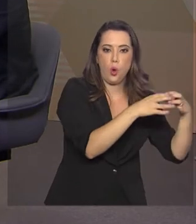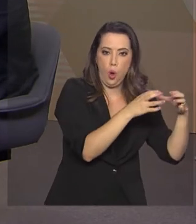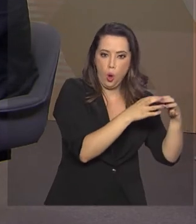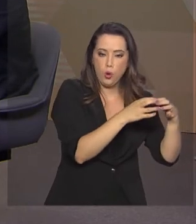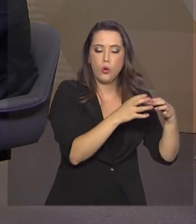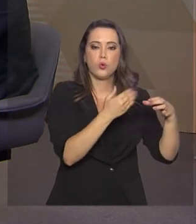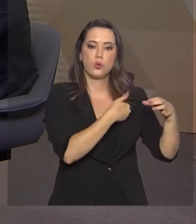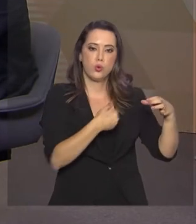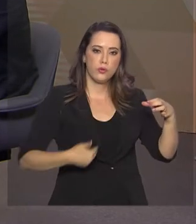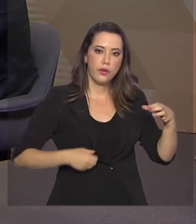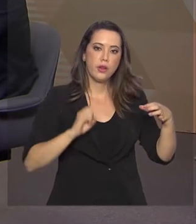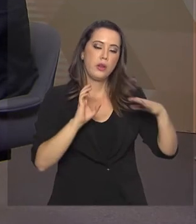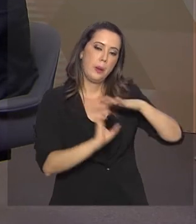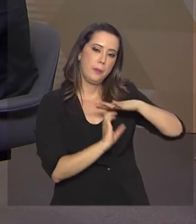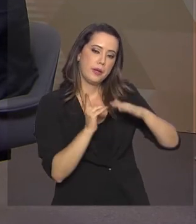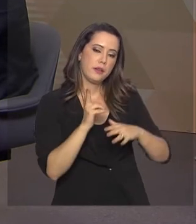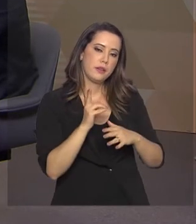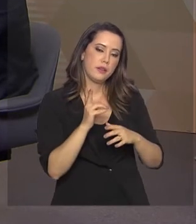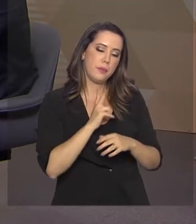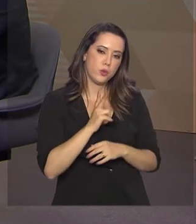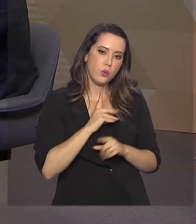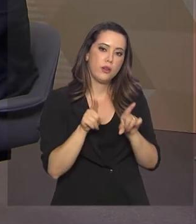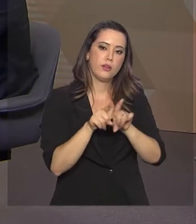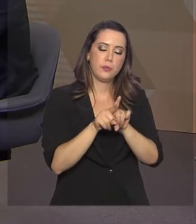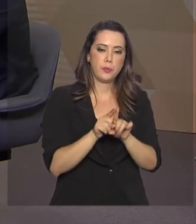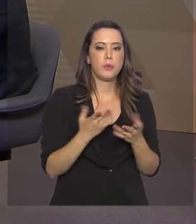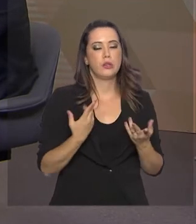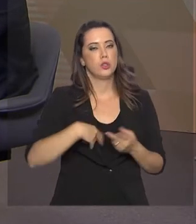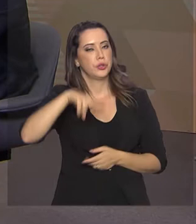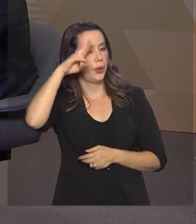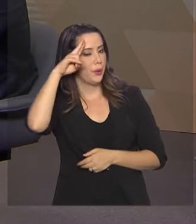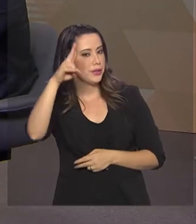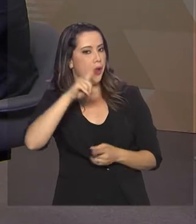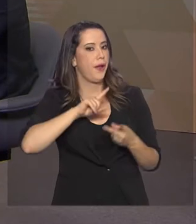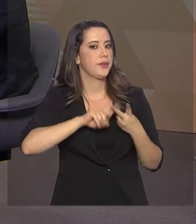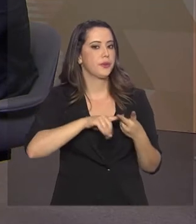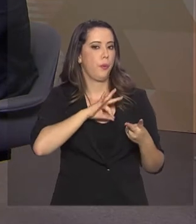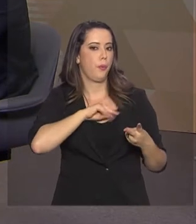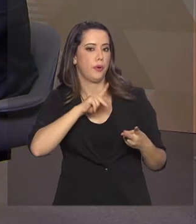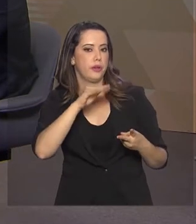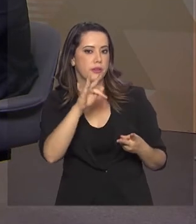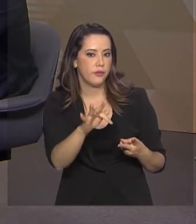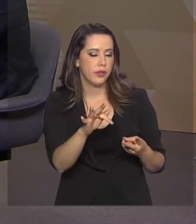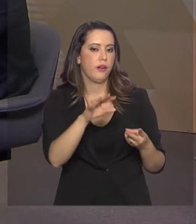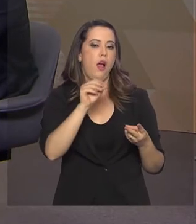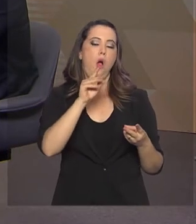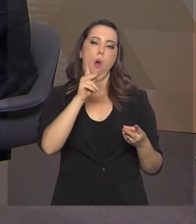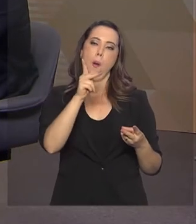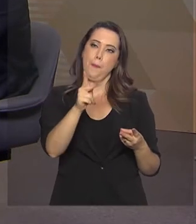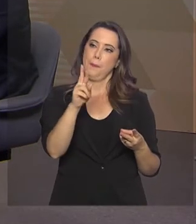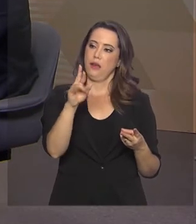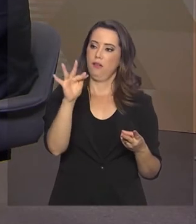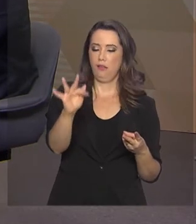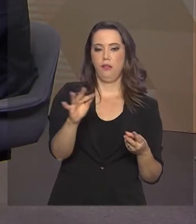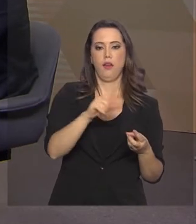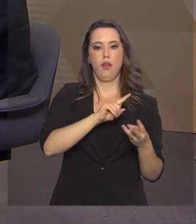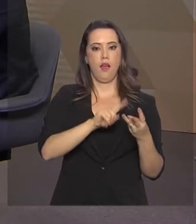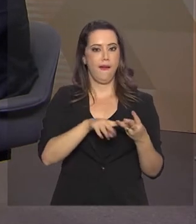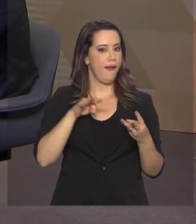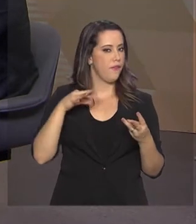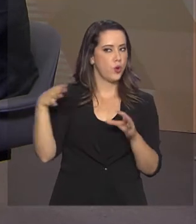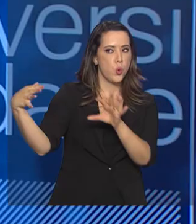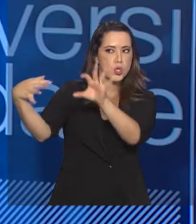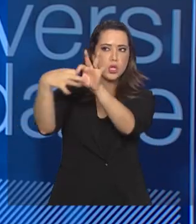Então, nós temos a participação do Exército, da Polícia Federal, Polícia Rodoviária Federal. Nós fazemos convênios com todos os